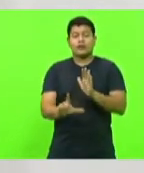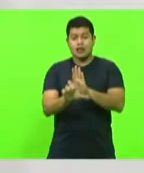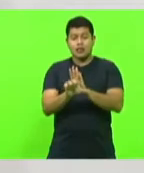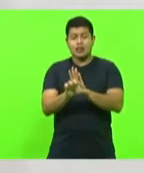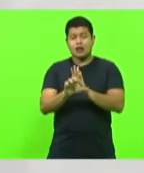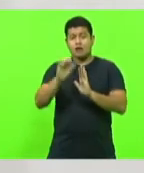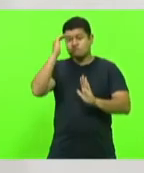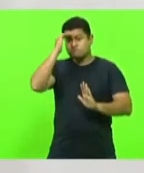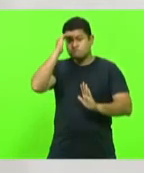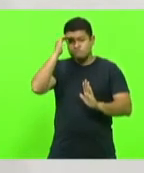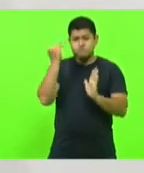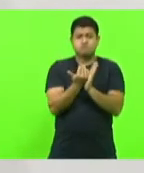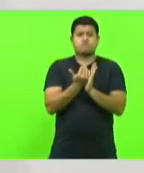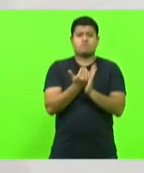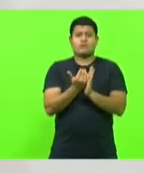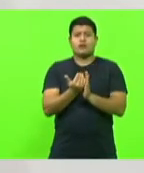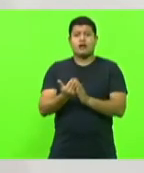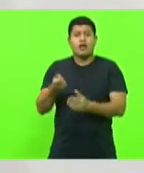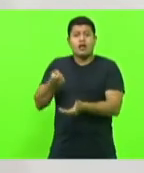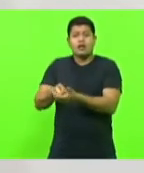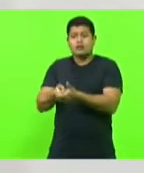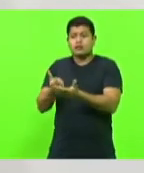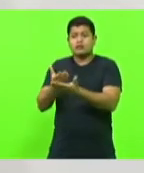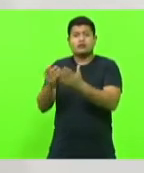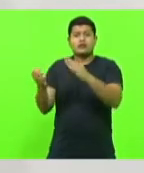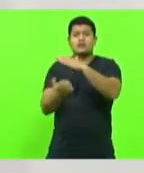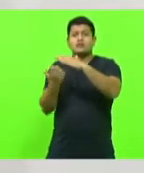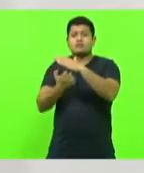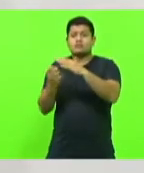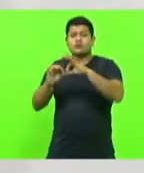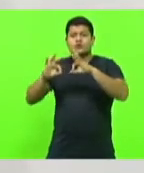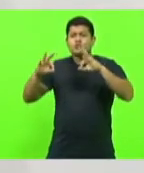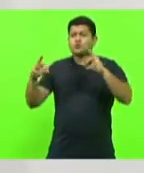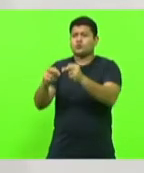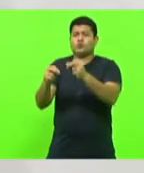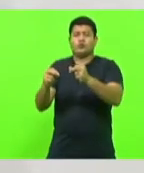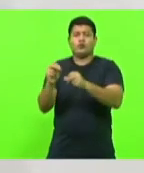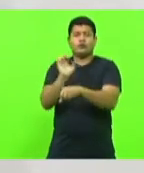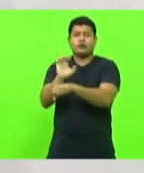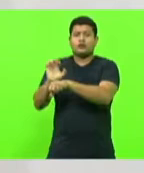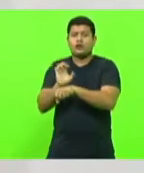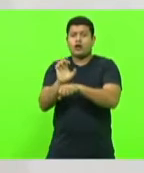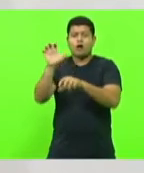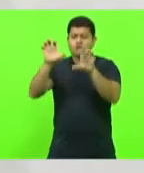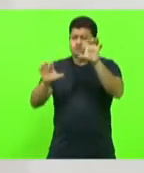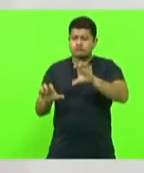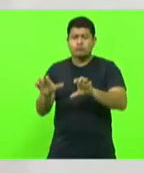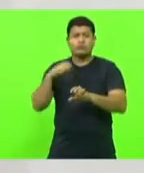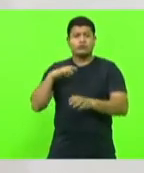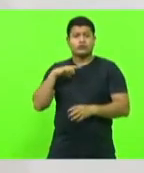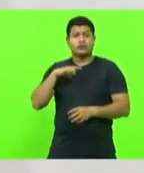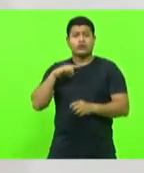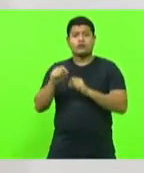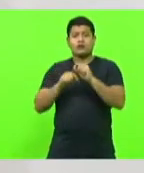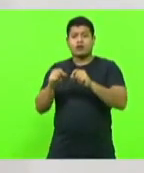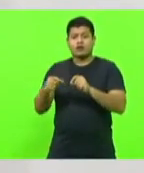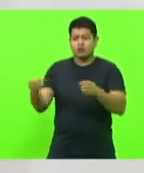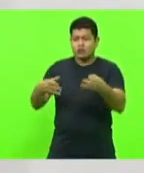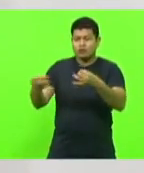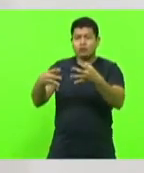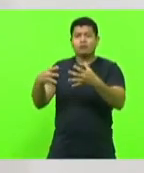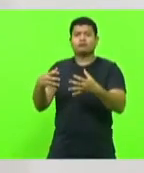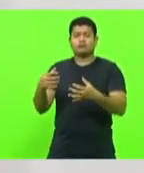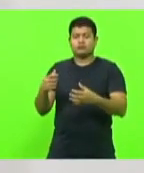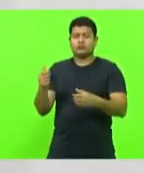exigir das concessionárias de todos os estados que, de fato, elas atualizem seus cadastros. E